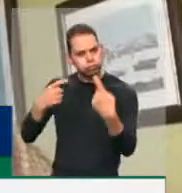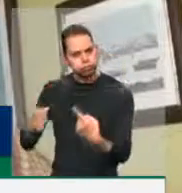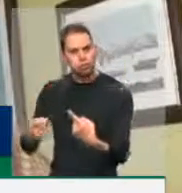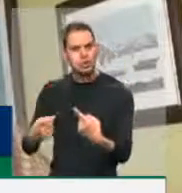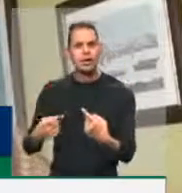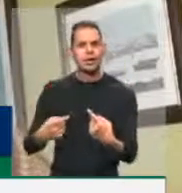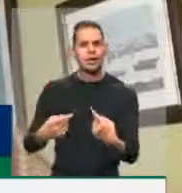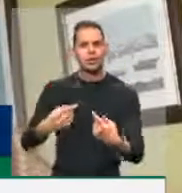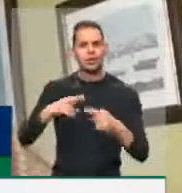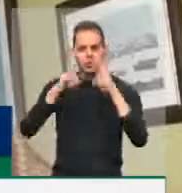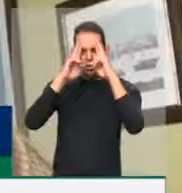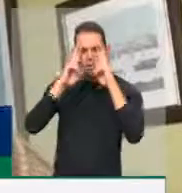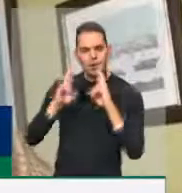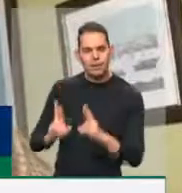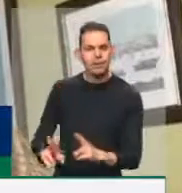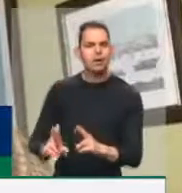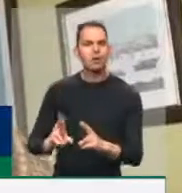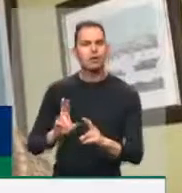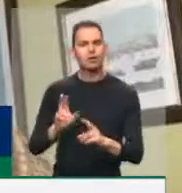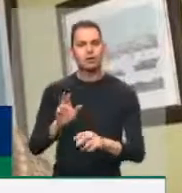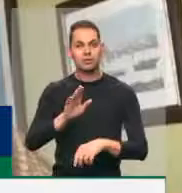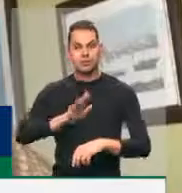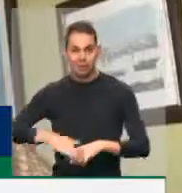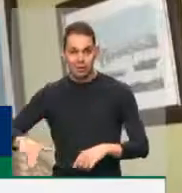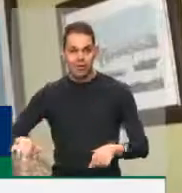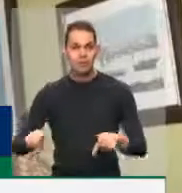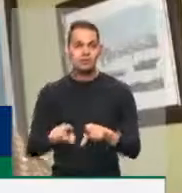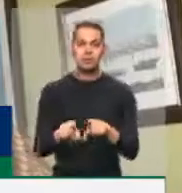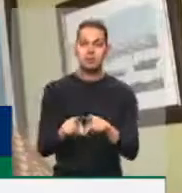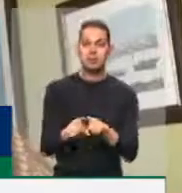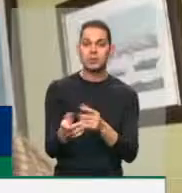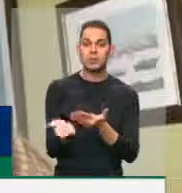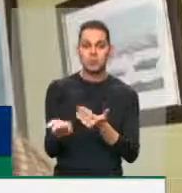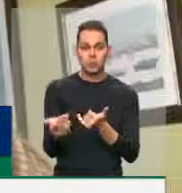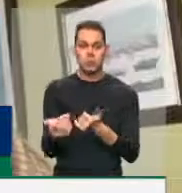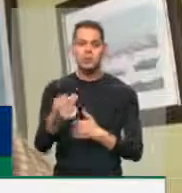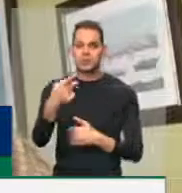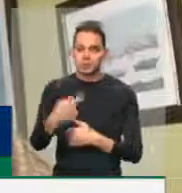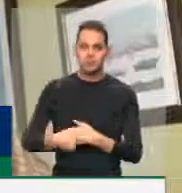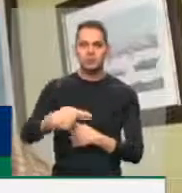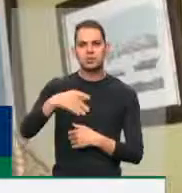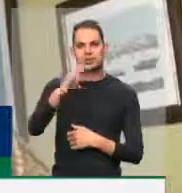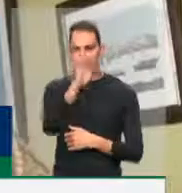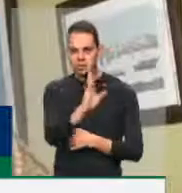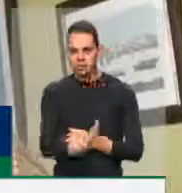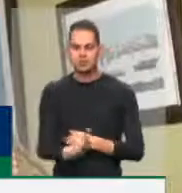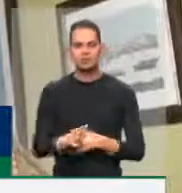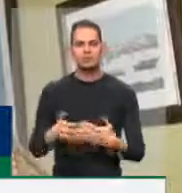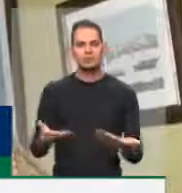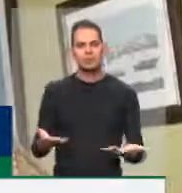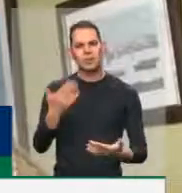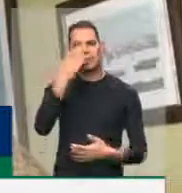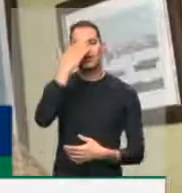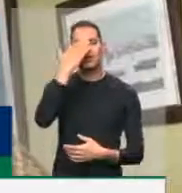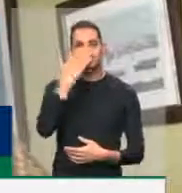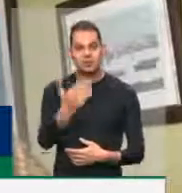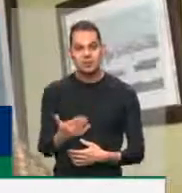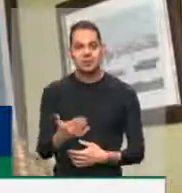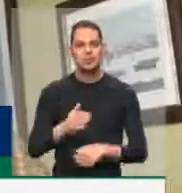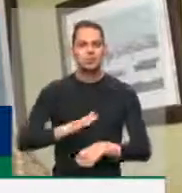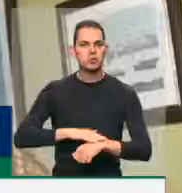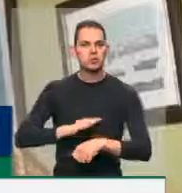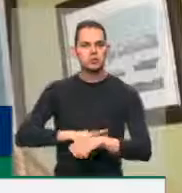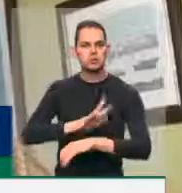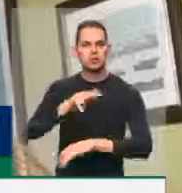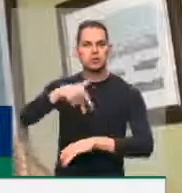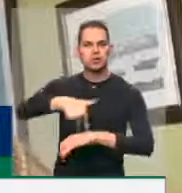dignidade da criança, do adolescente, vitimado em nosso país. Portanto, senhor presidente, agradeço-lhe o tempo